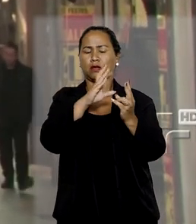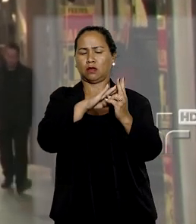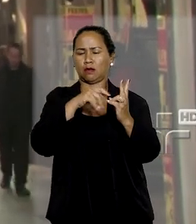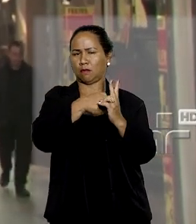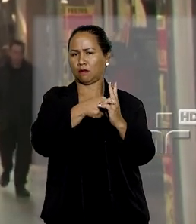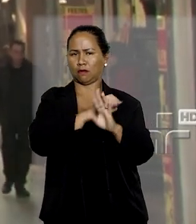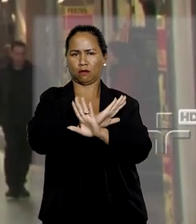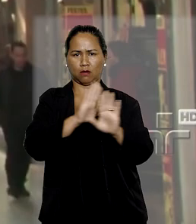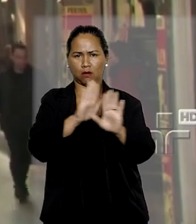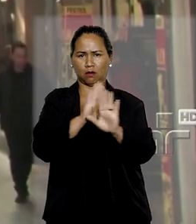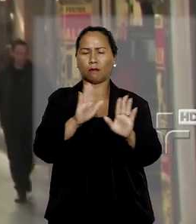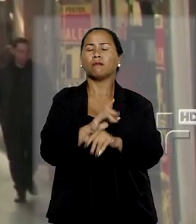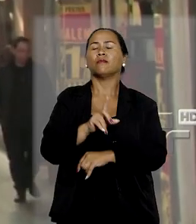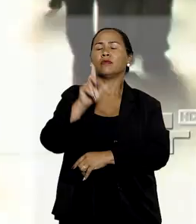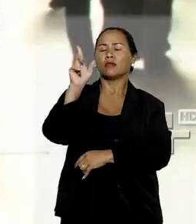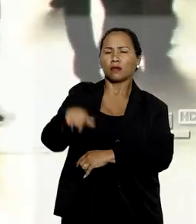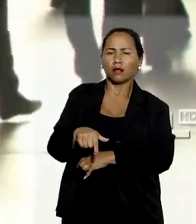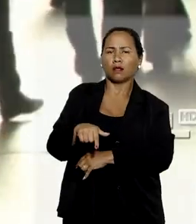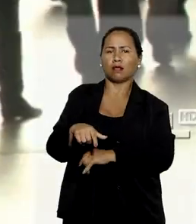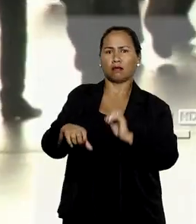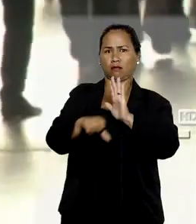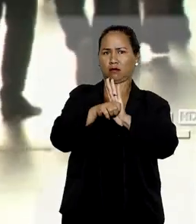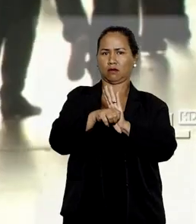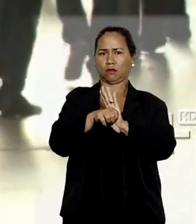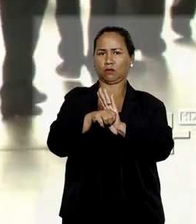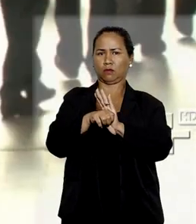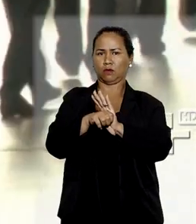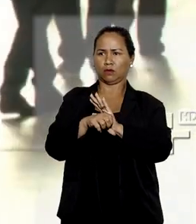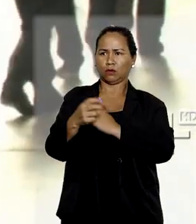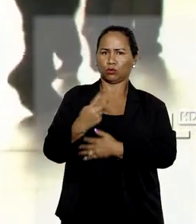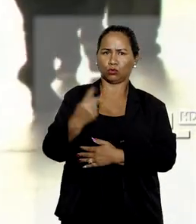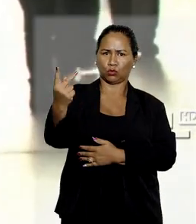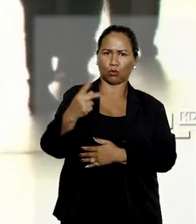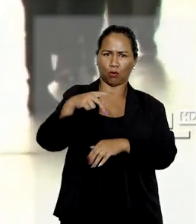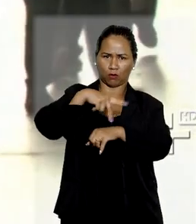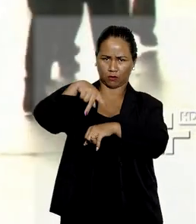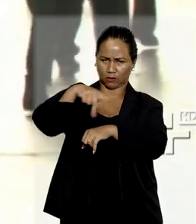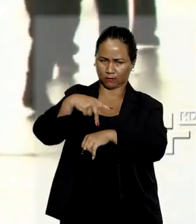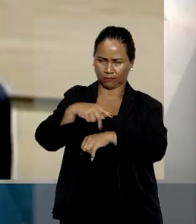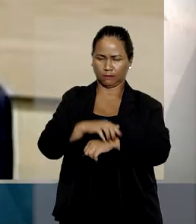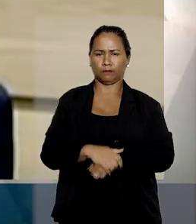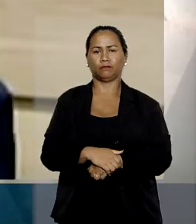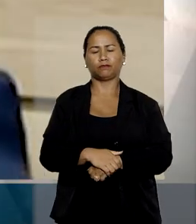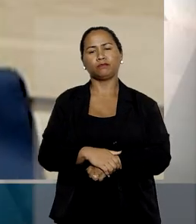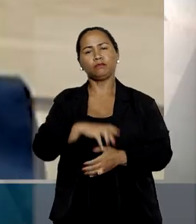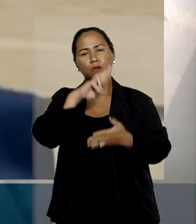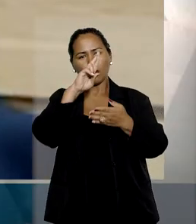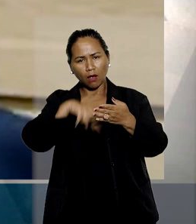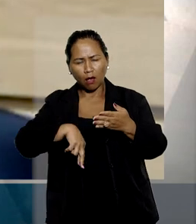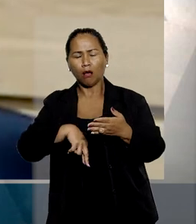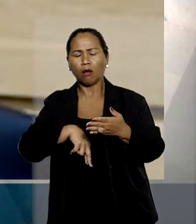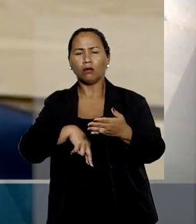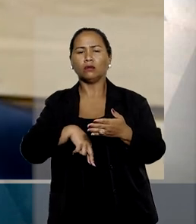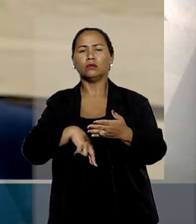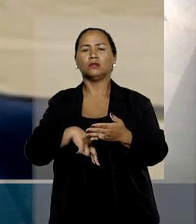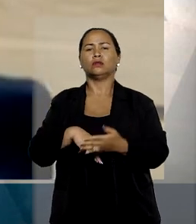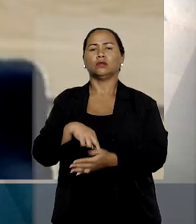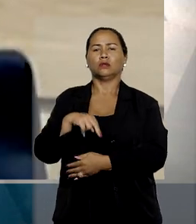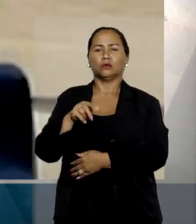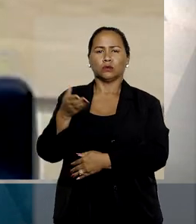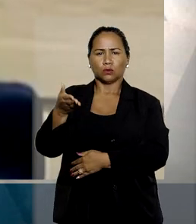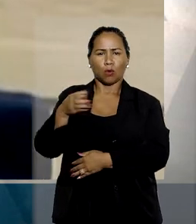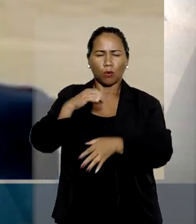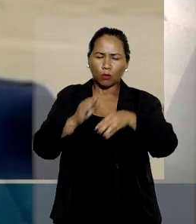investigada, ou seja, que ela fosse prevista como crime nos dois países. De acordo com o relator, ministro Joel